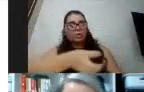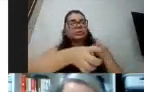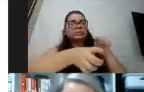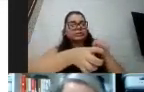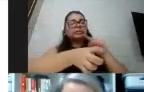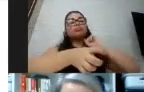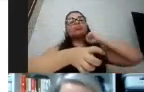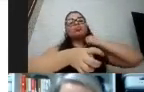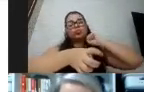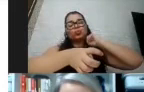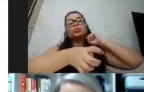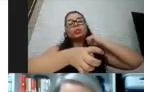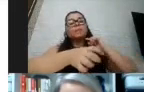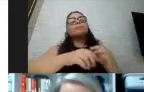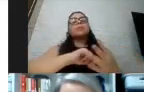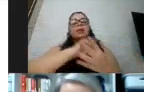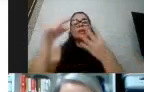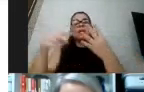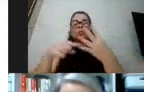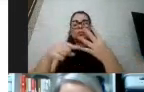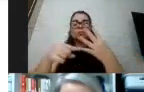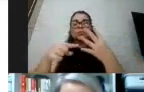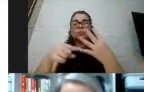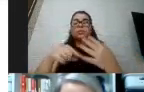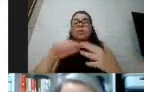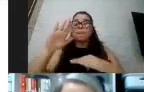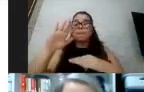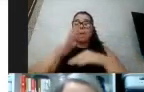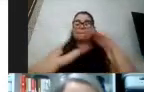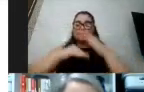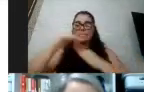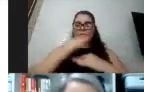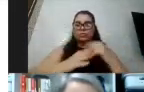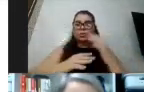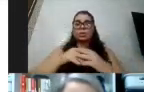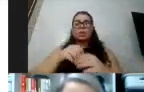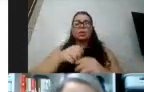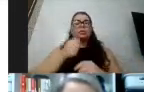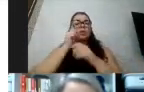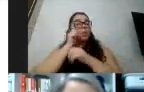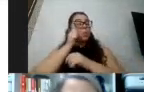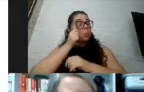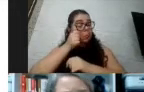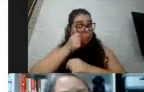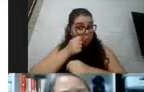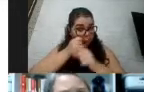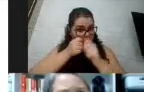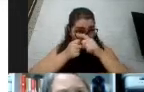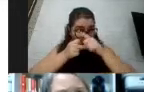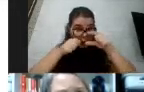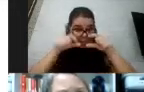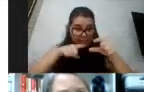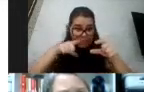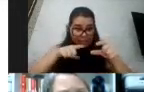vírus e a outra ilustração é uma mão onde tem uma lente de aumento onde a gente vê um monte de micro